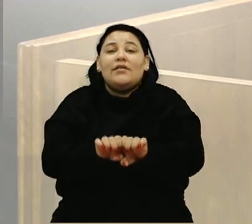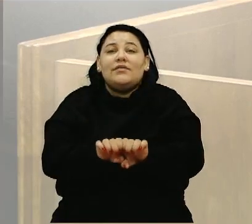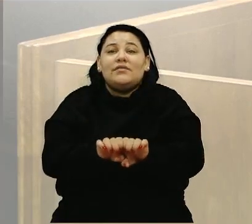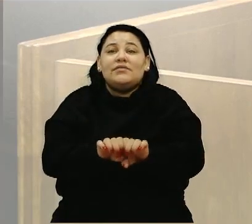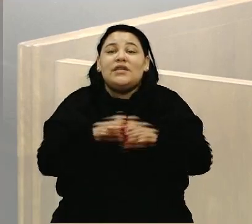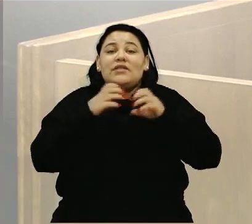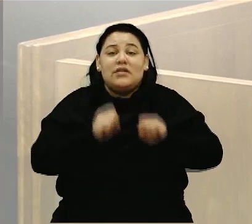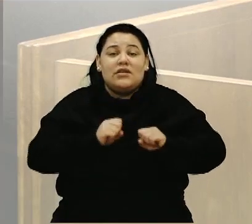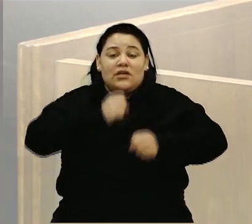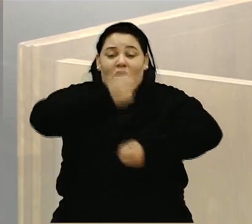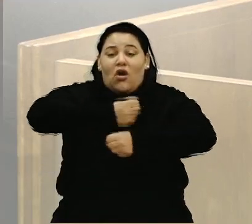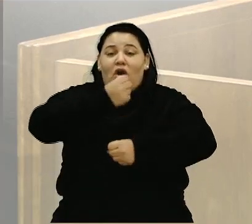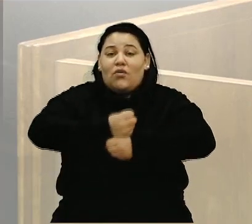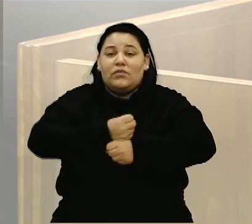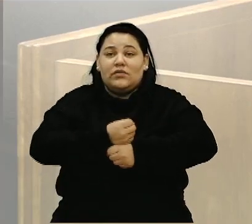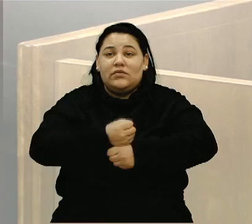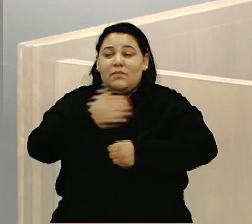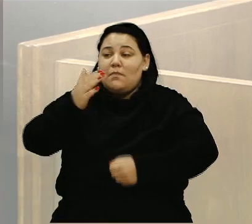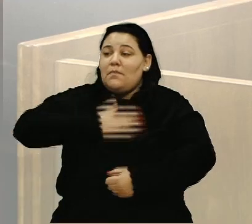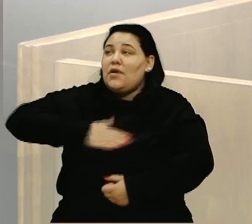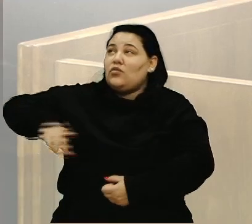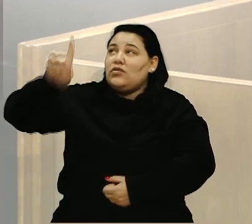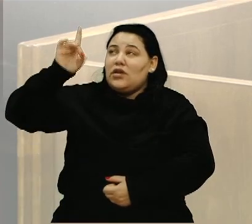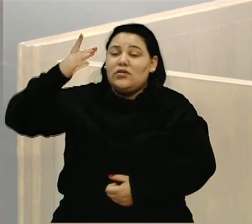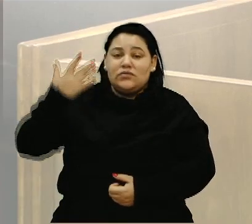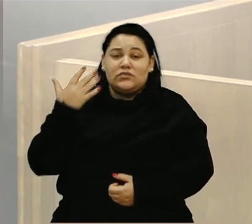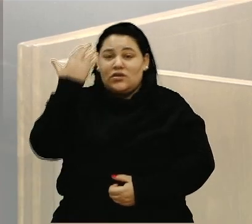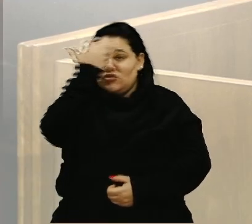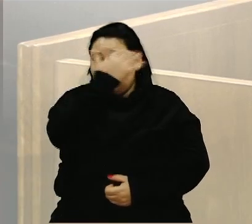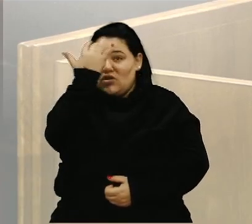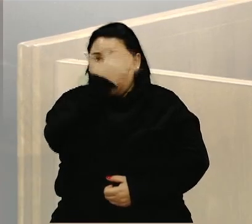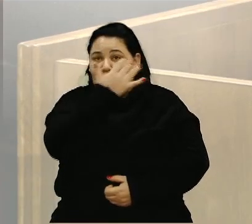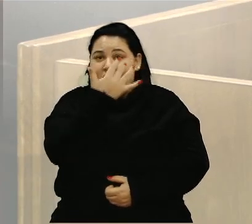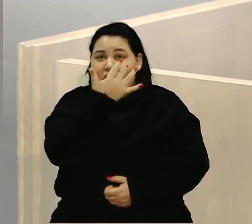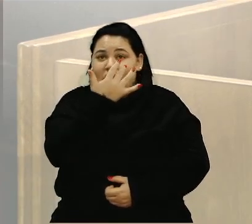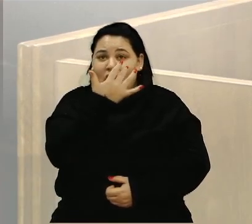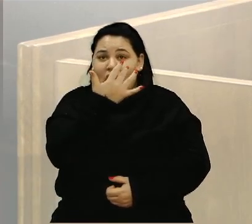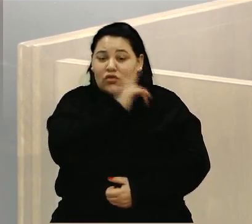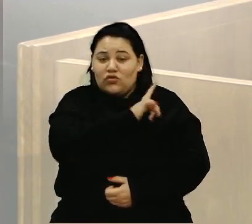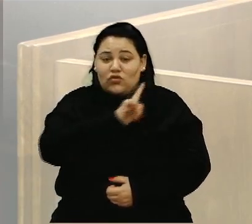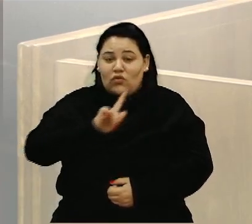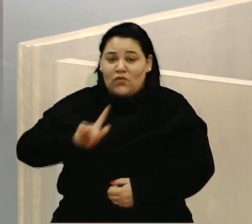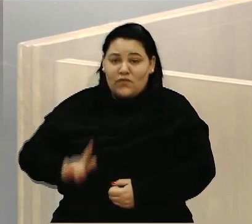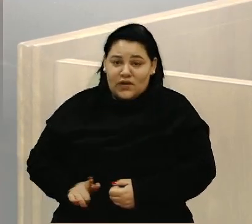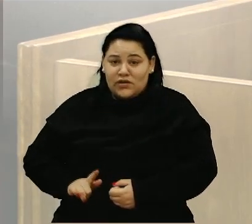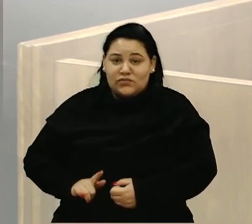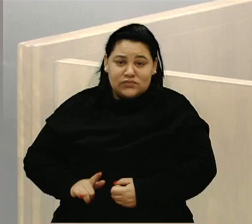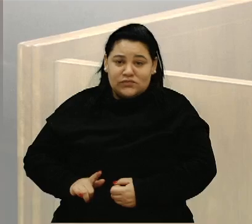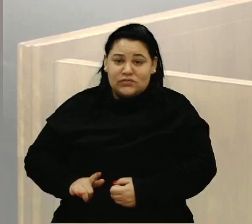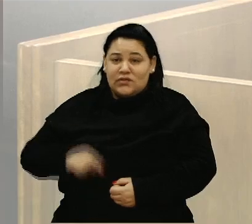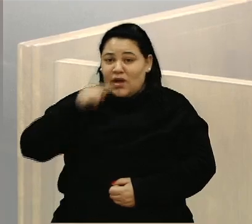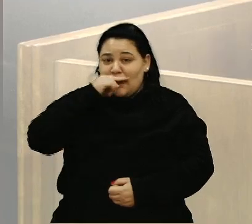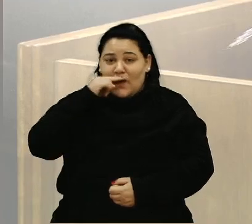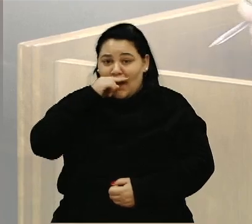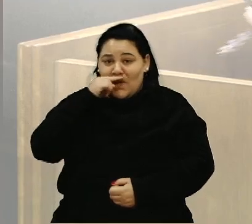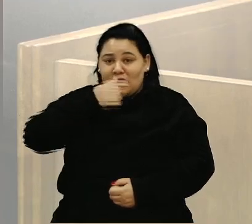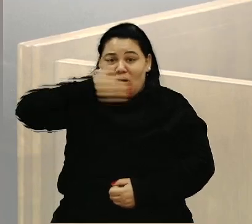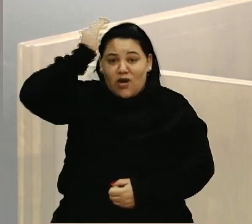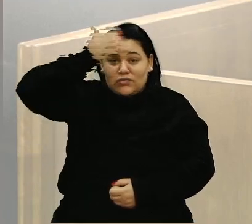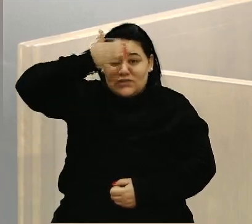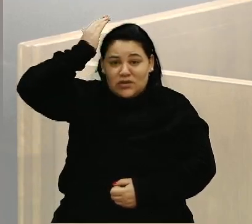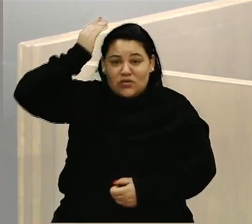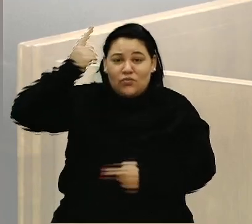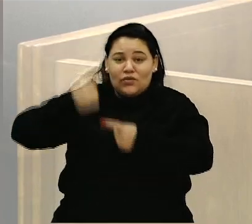o prefeito Adiló foi camisa 10 no Samaio do governo Sartori. Camisa 10 do Alceu na Secretaria de Obras. Por que não ter